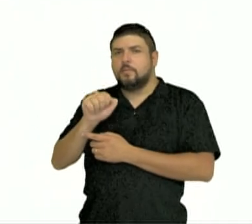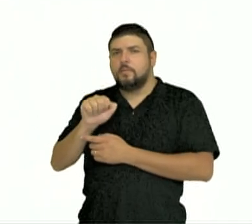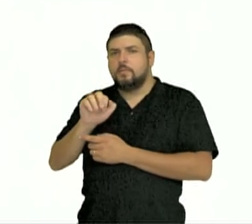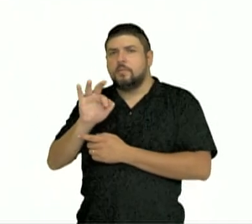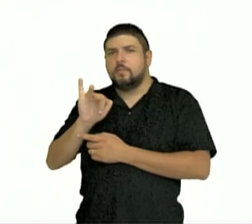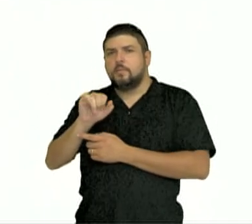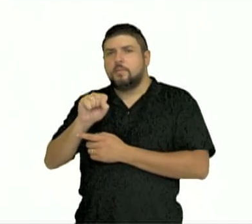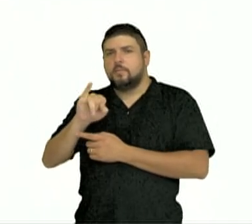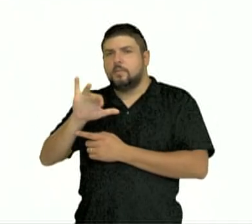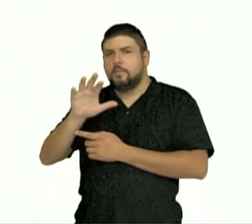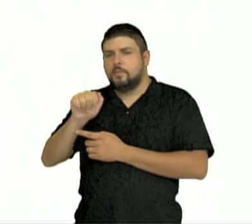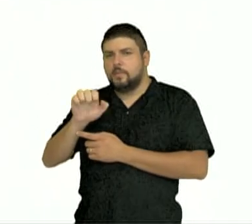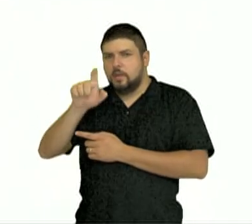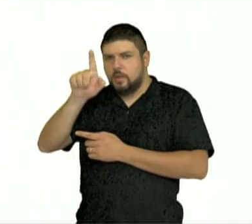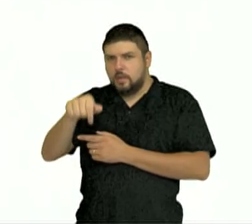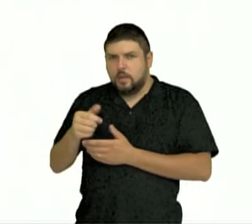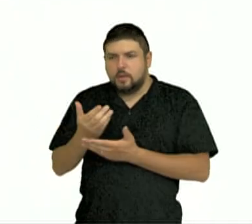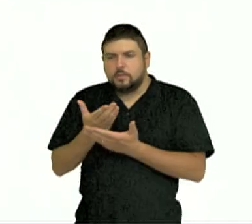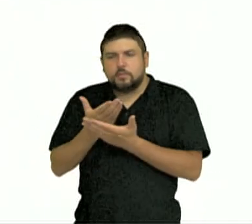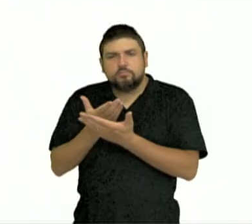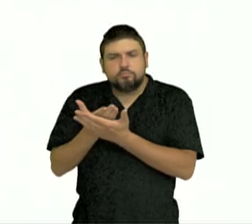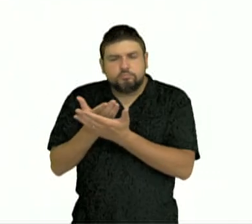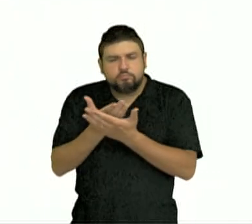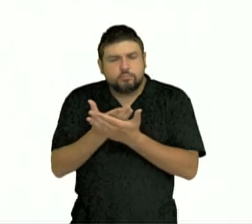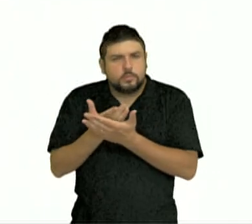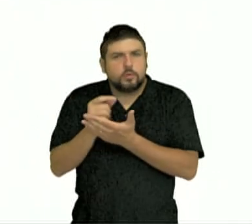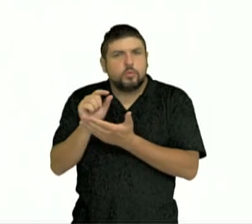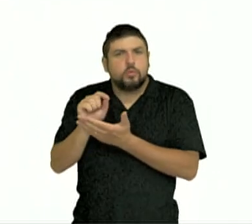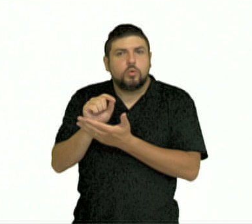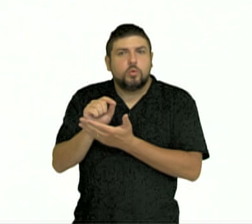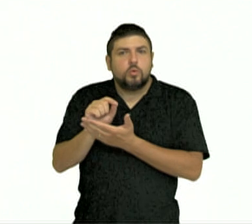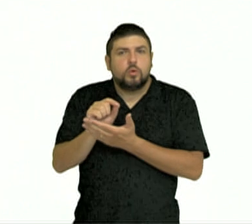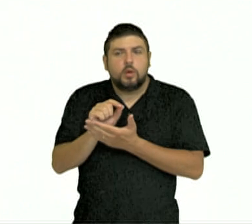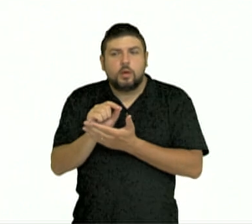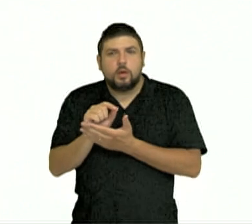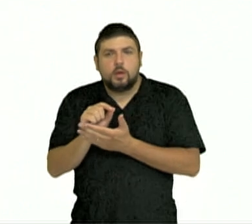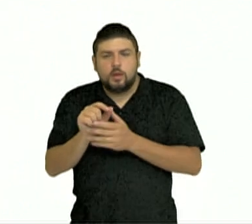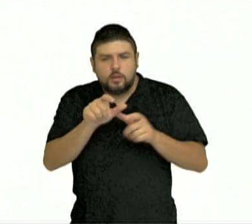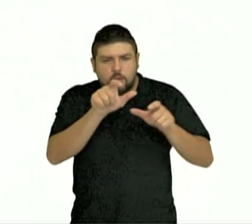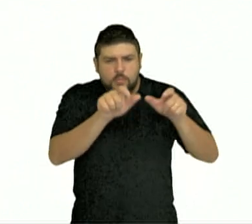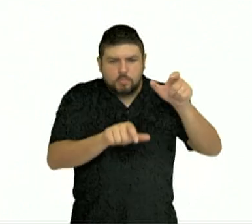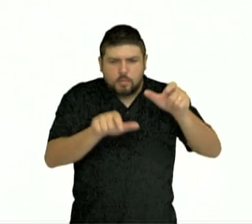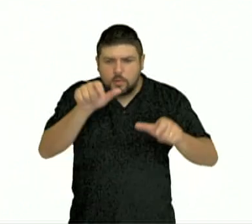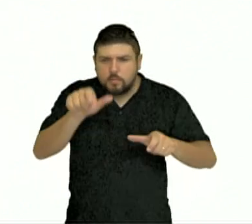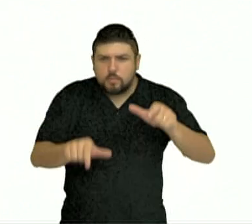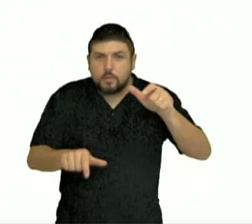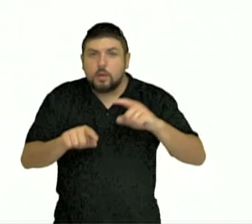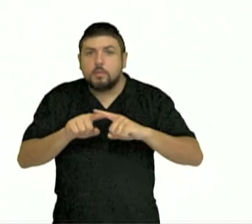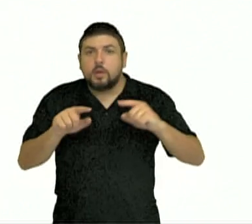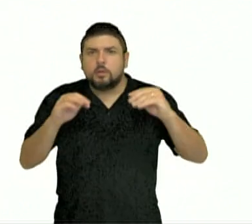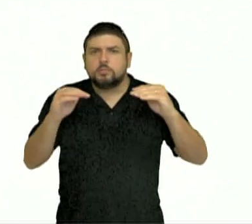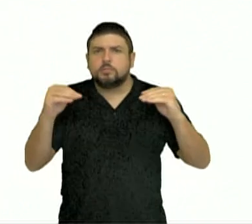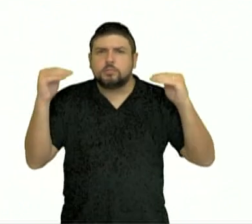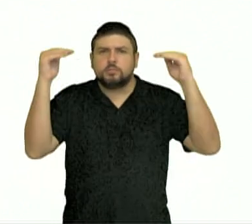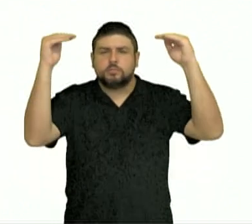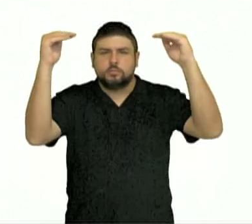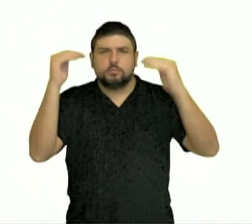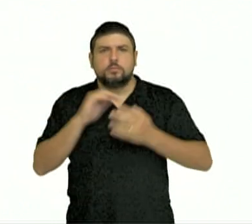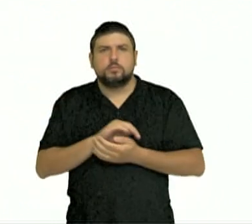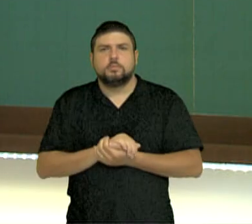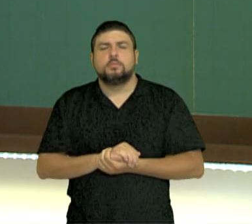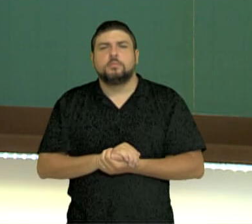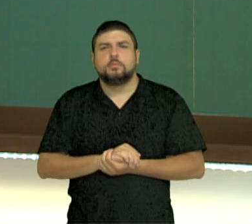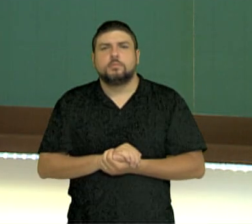do estudo para as coisas além da física, além das questões materiais. Nesse livro, Aristóteles